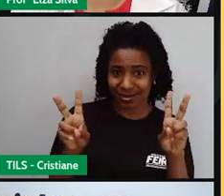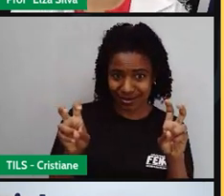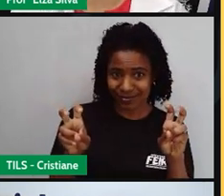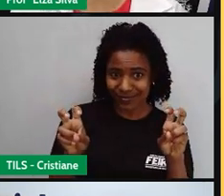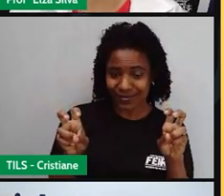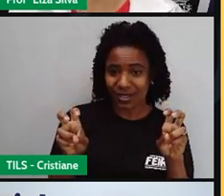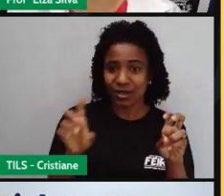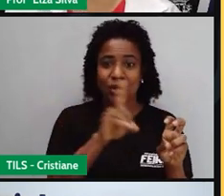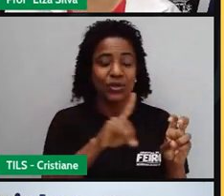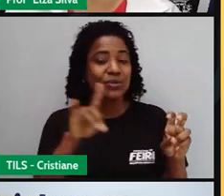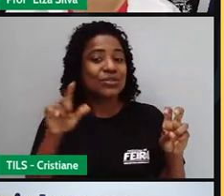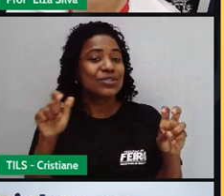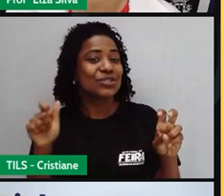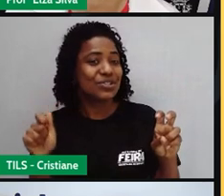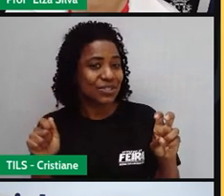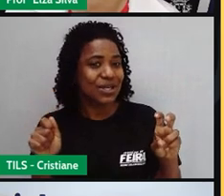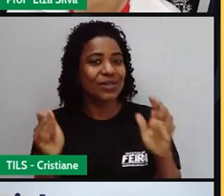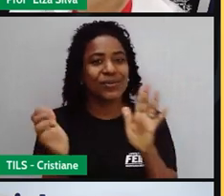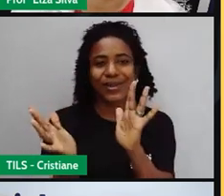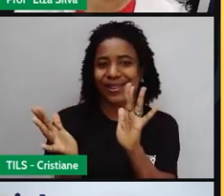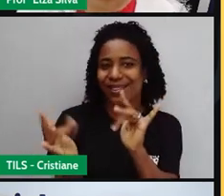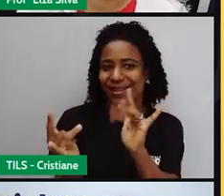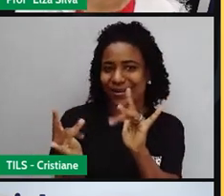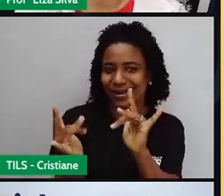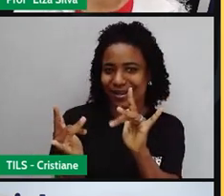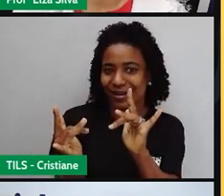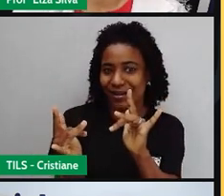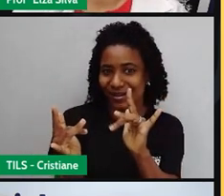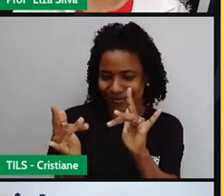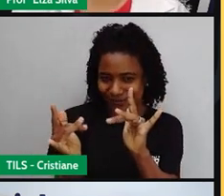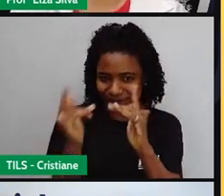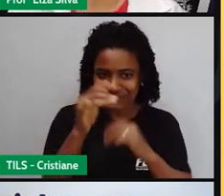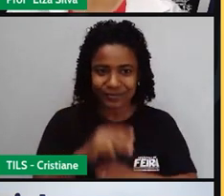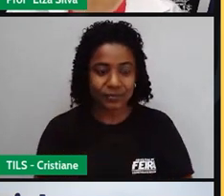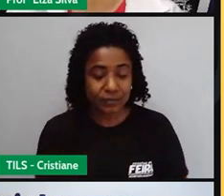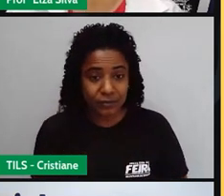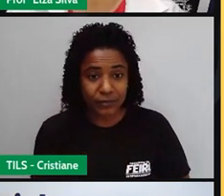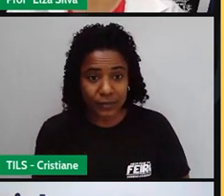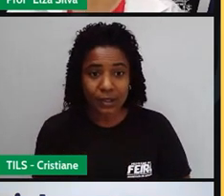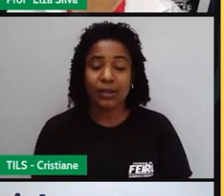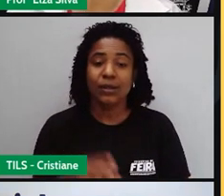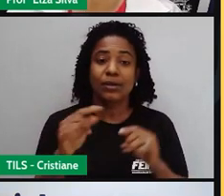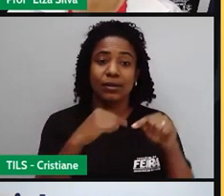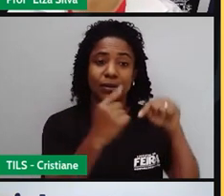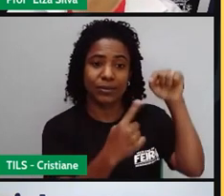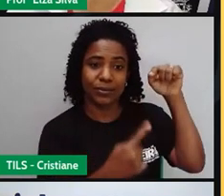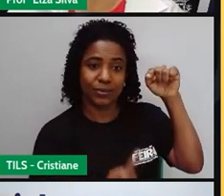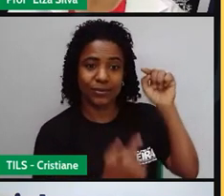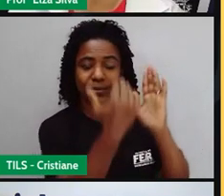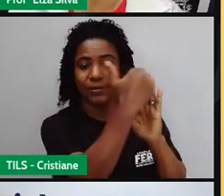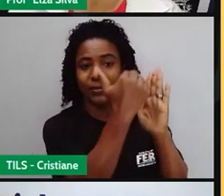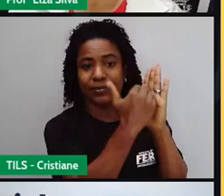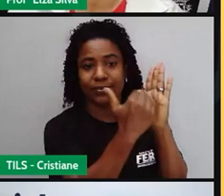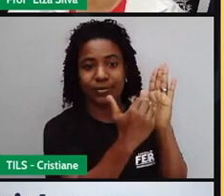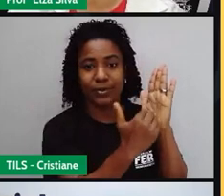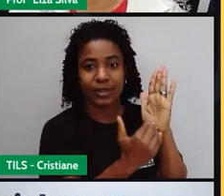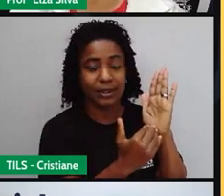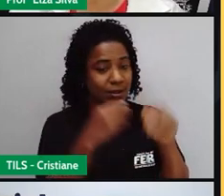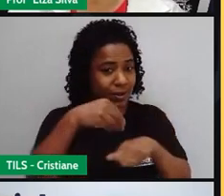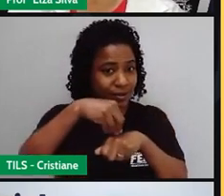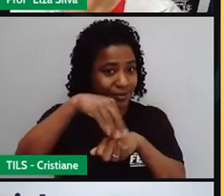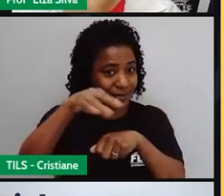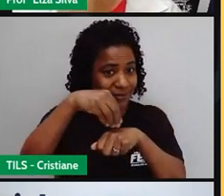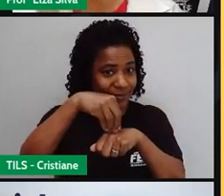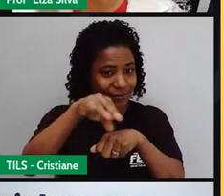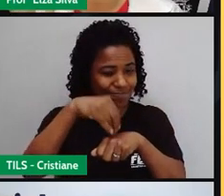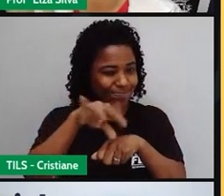namorados e das namoradas. Mais uma dica de organização para o seu caderno de